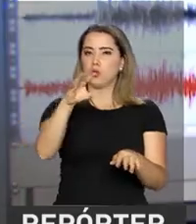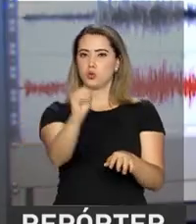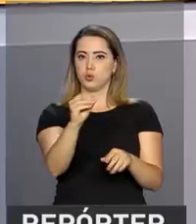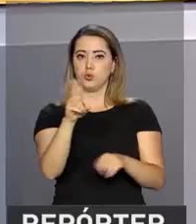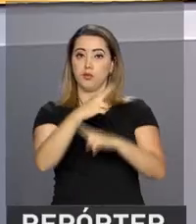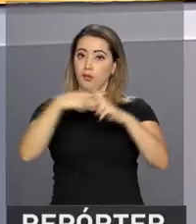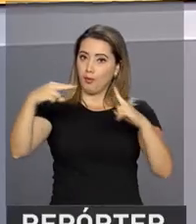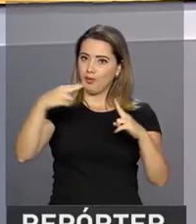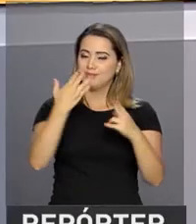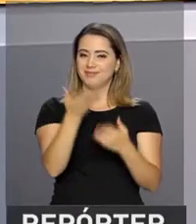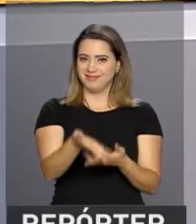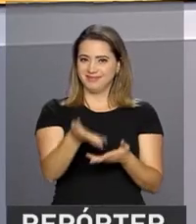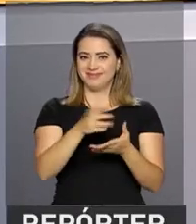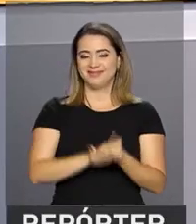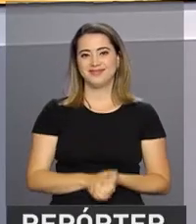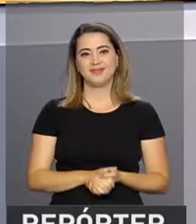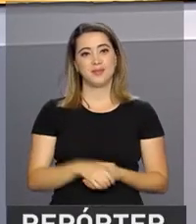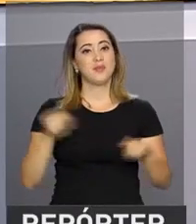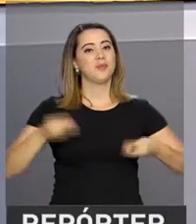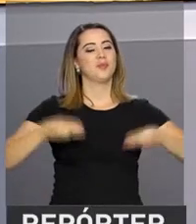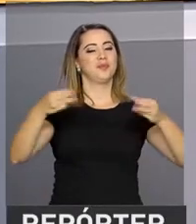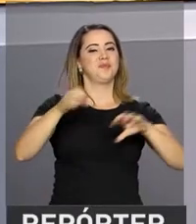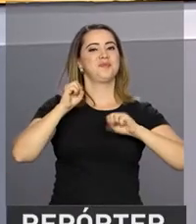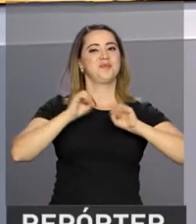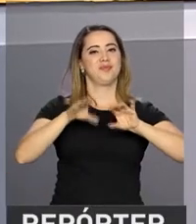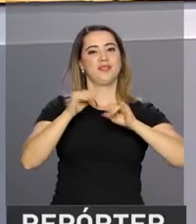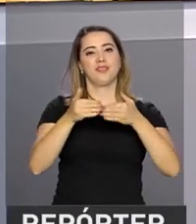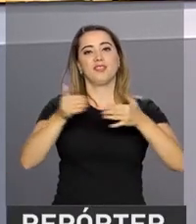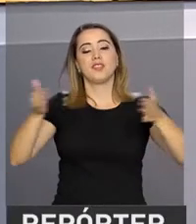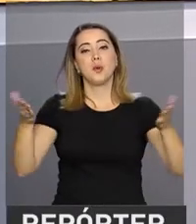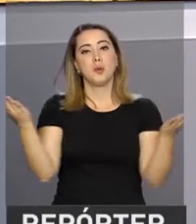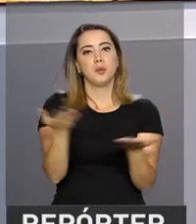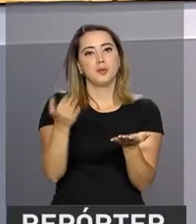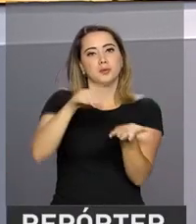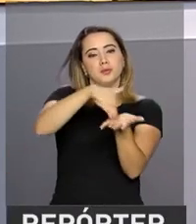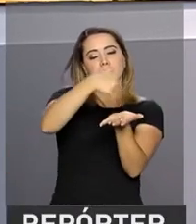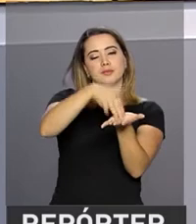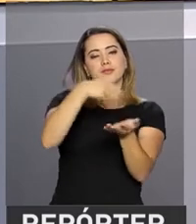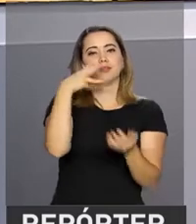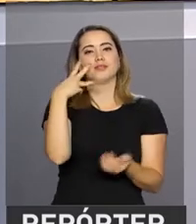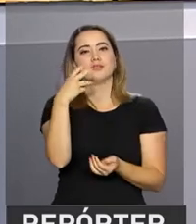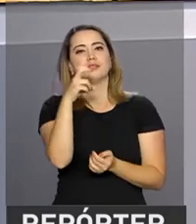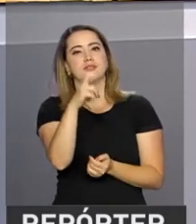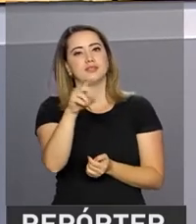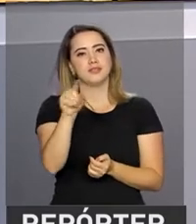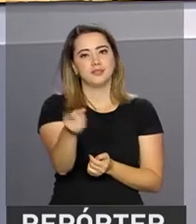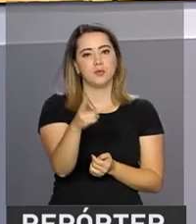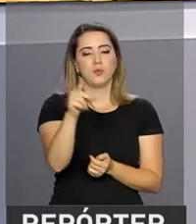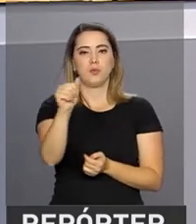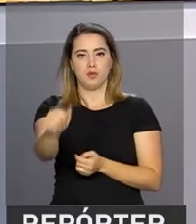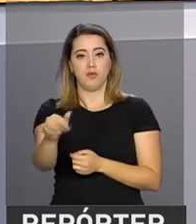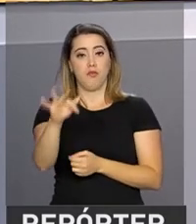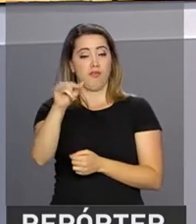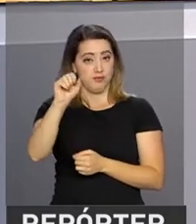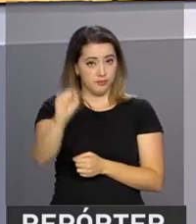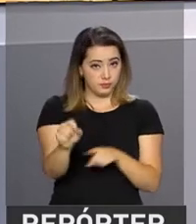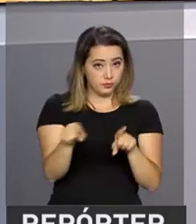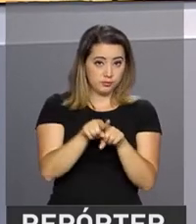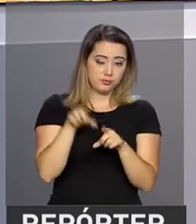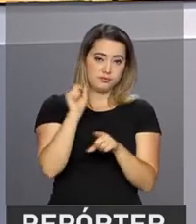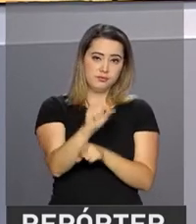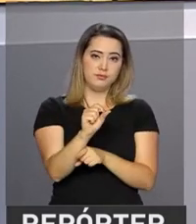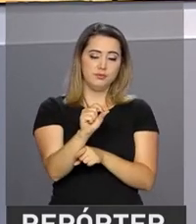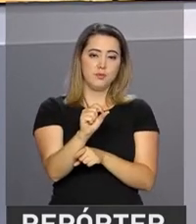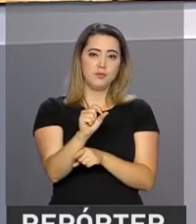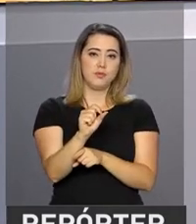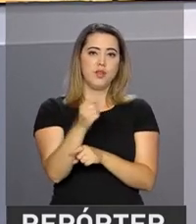UNB. O Ministério da Educação abriu hoje as inscrições para 35 mil vagas remanescentes do FIES, o Fundo